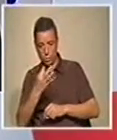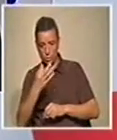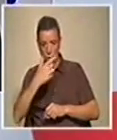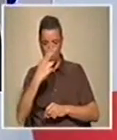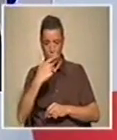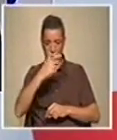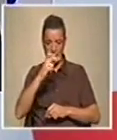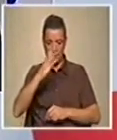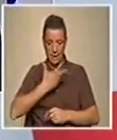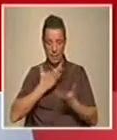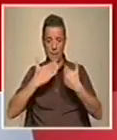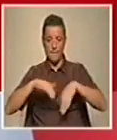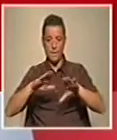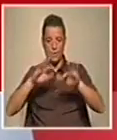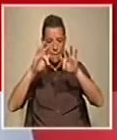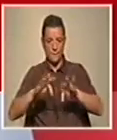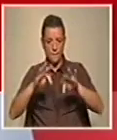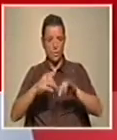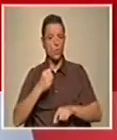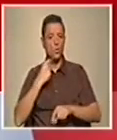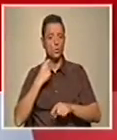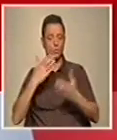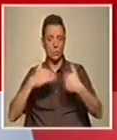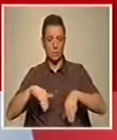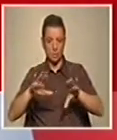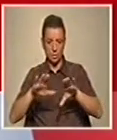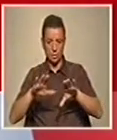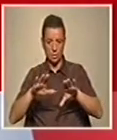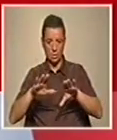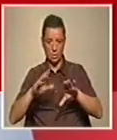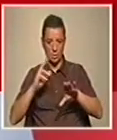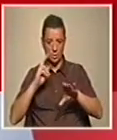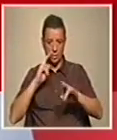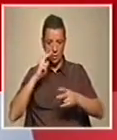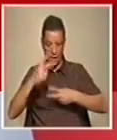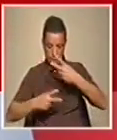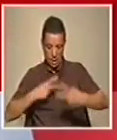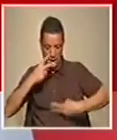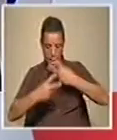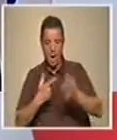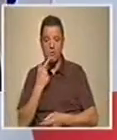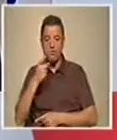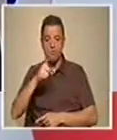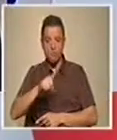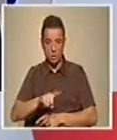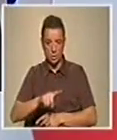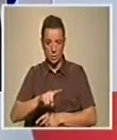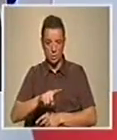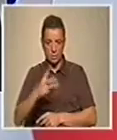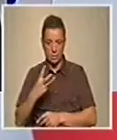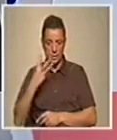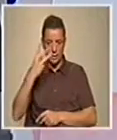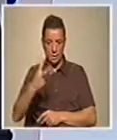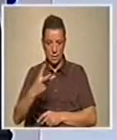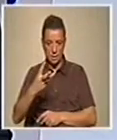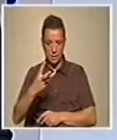as os montes. Nós não vamos acabar com esses cursos, como é evidente. Não, este consórcio não pode reavaliar alguma oferta que é feita ao nível das três universidades. Não é objetivo,